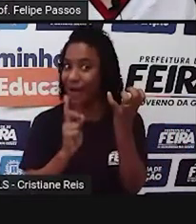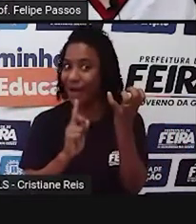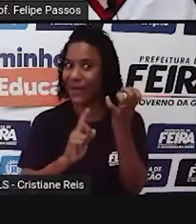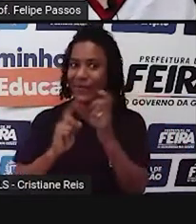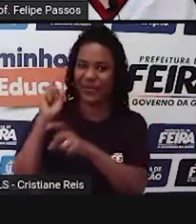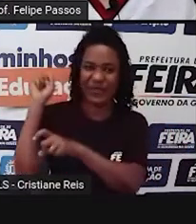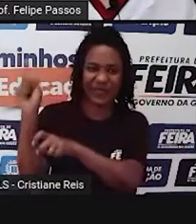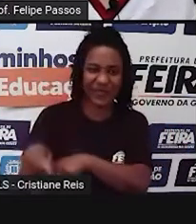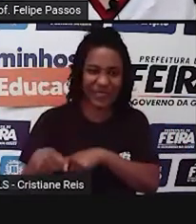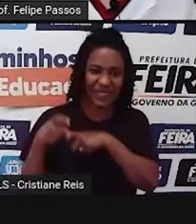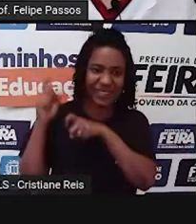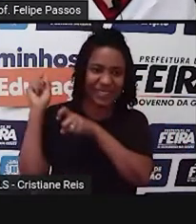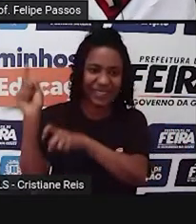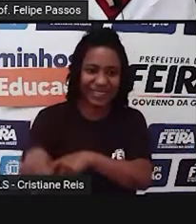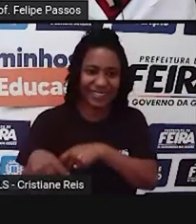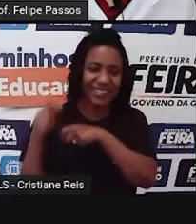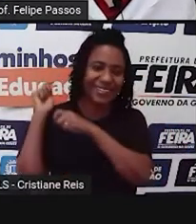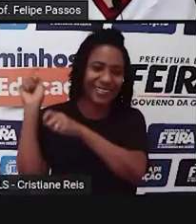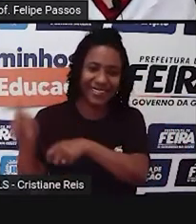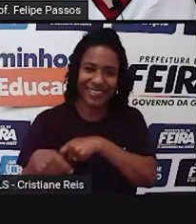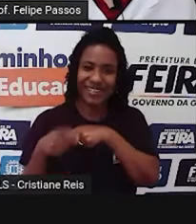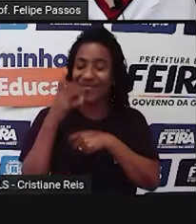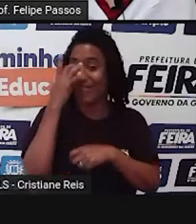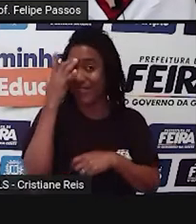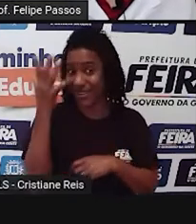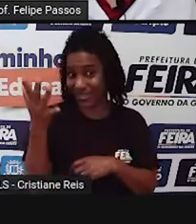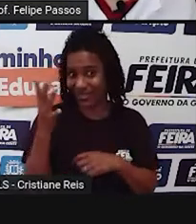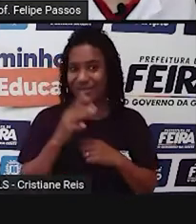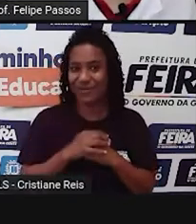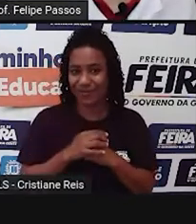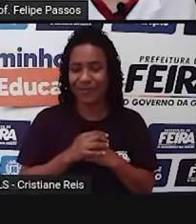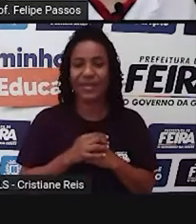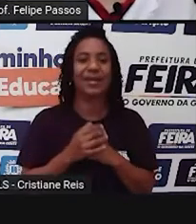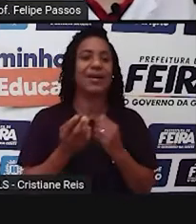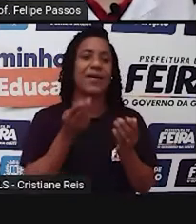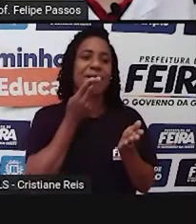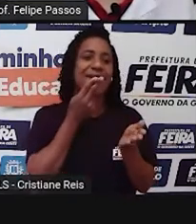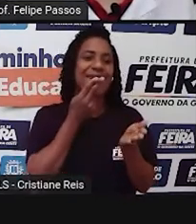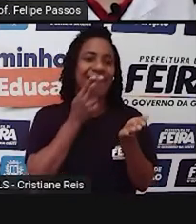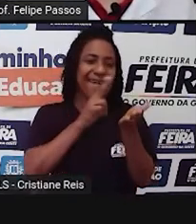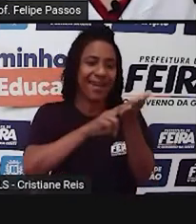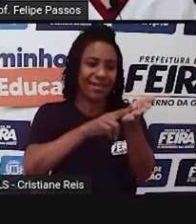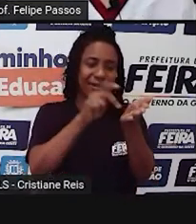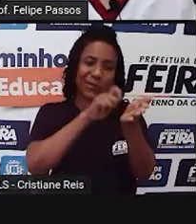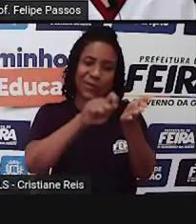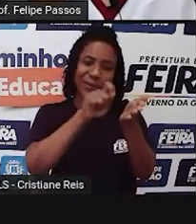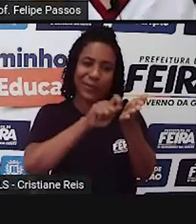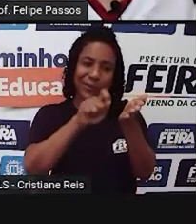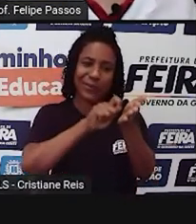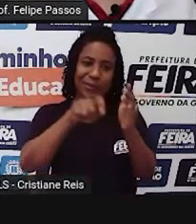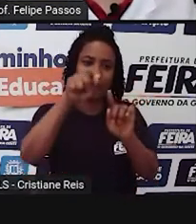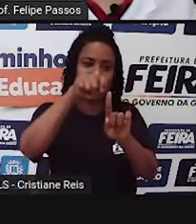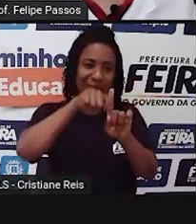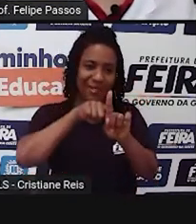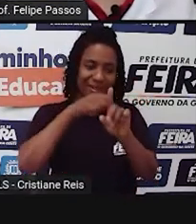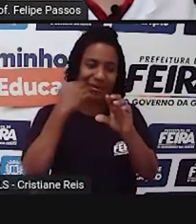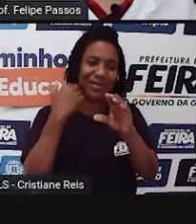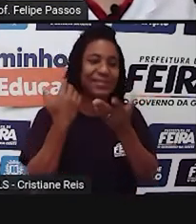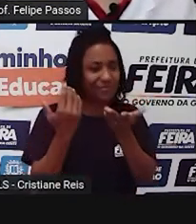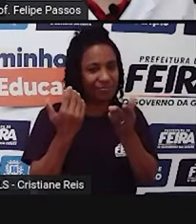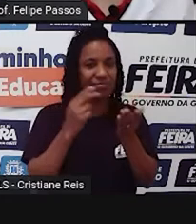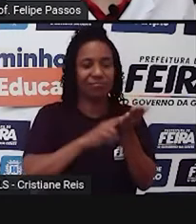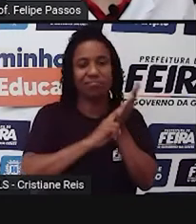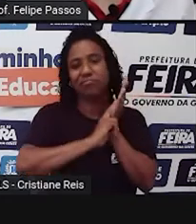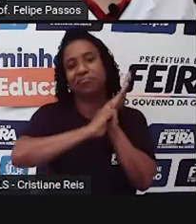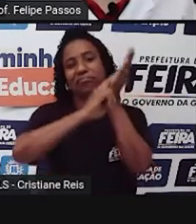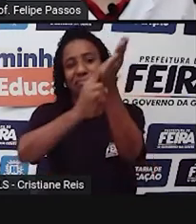mandar pra uma pessoa que só vai chegar essa carta daqui a 30, 40 dias na casa da pessoa, eu posso mandar um WhatsApp, né?